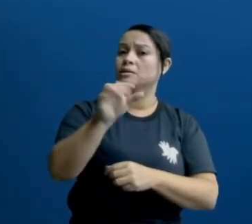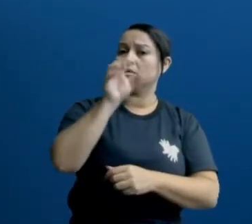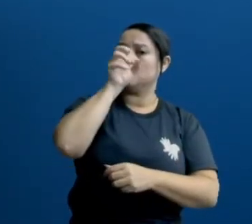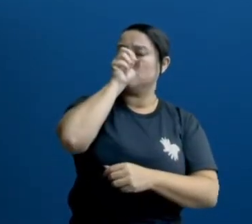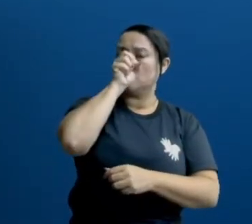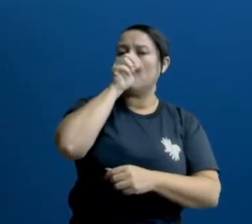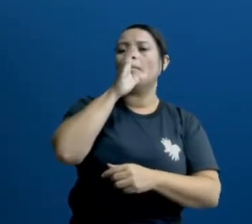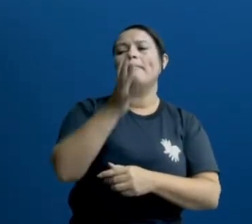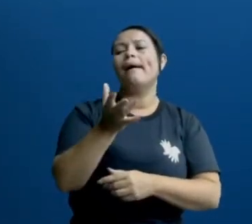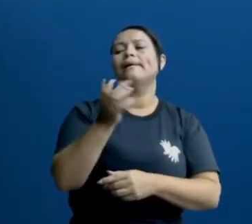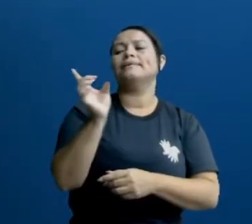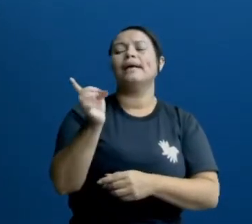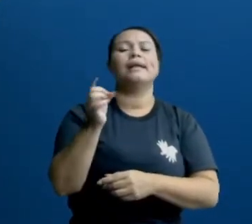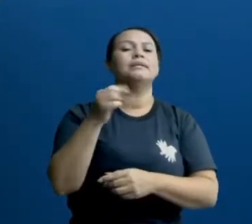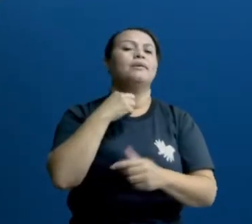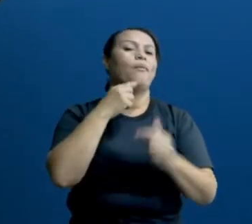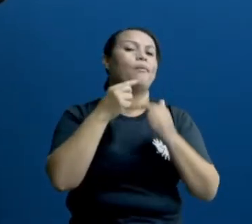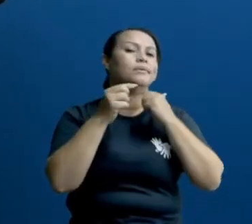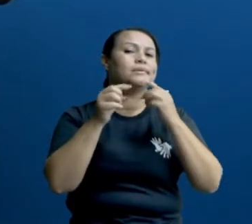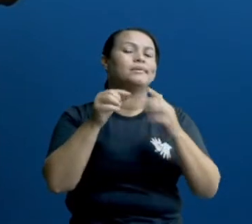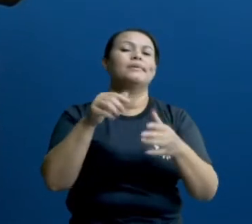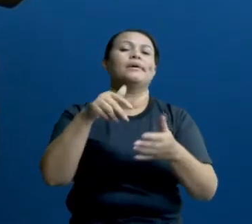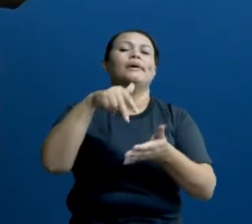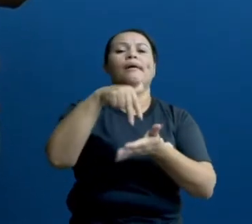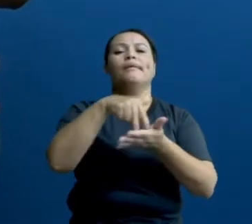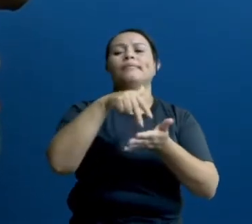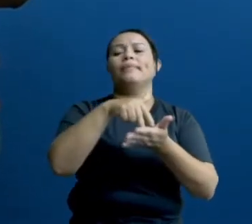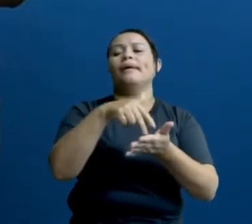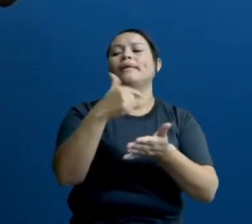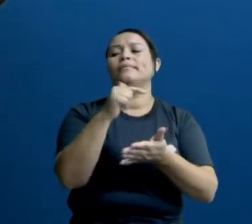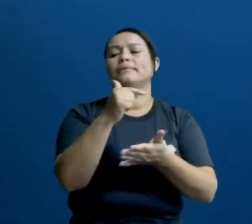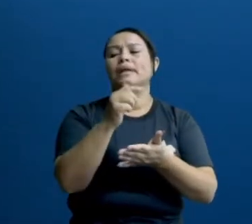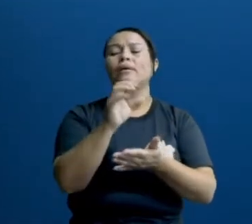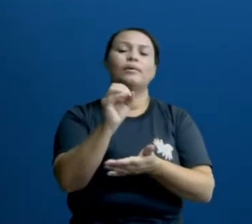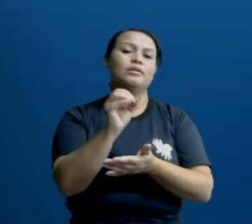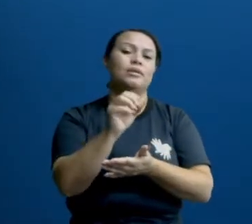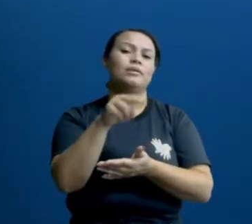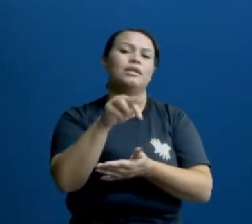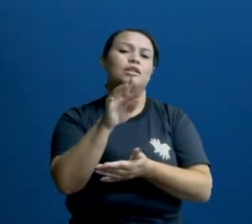superfície mesmo, na sua atmosfera, não há oxigênio nem nitrogênio.